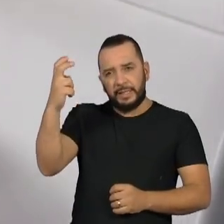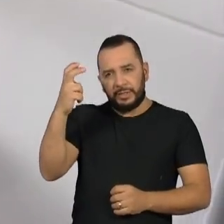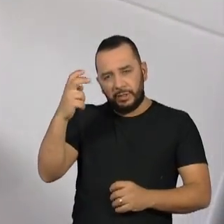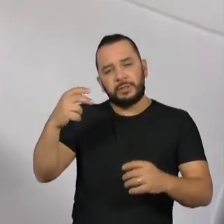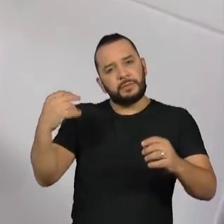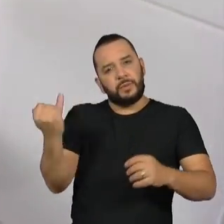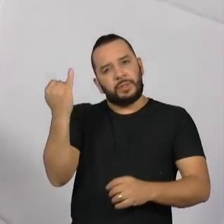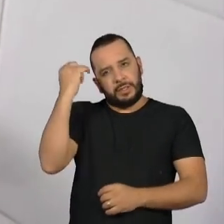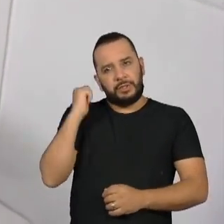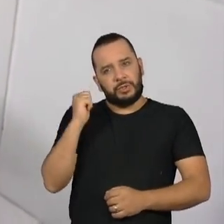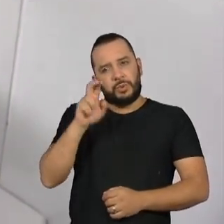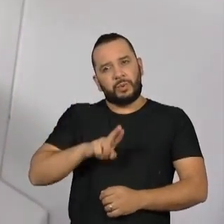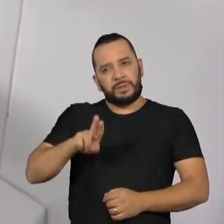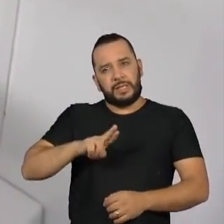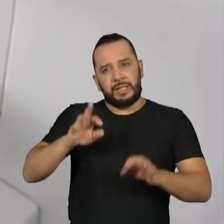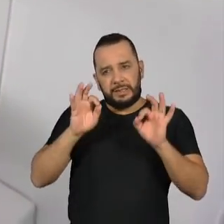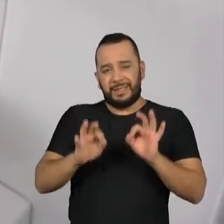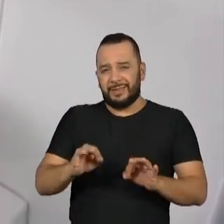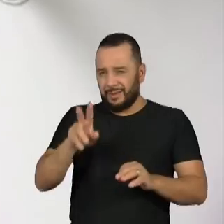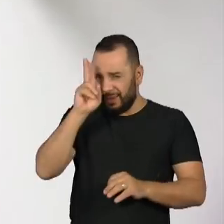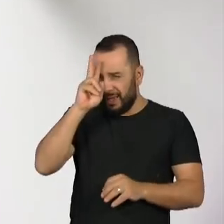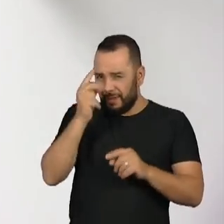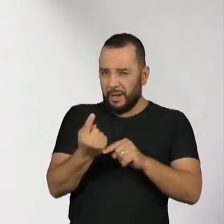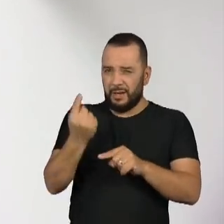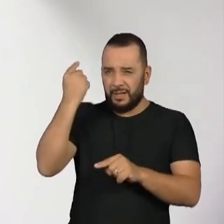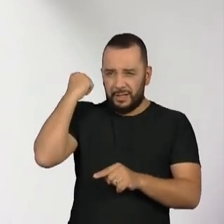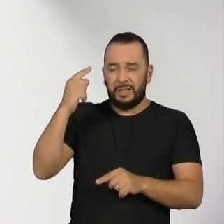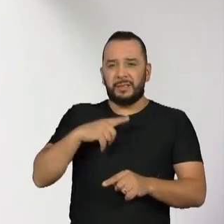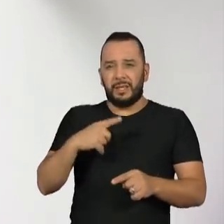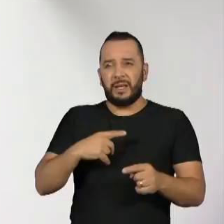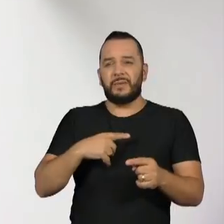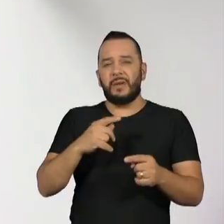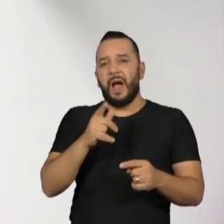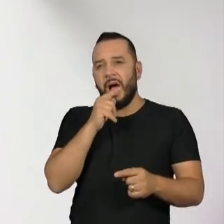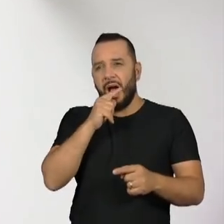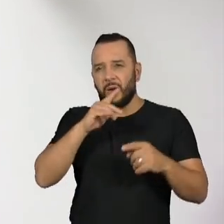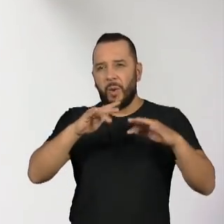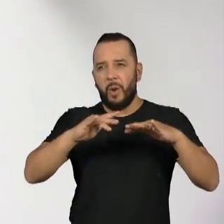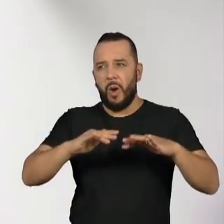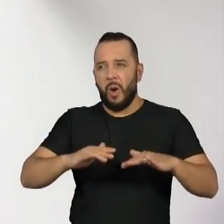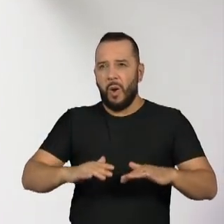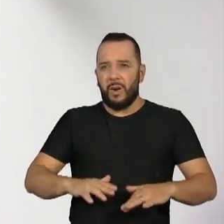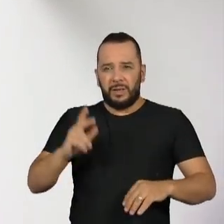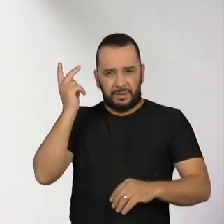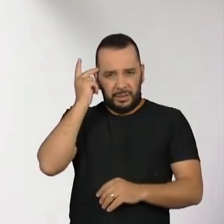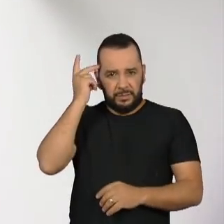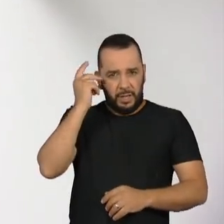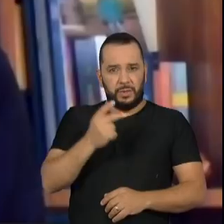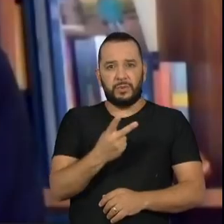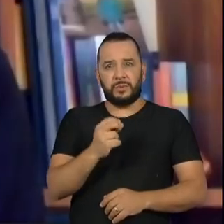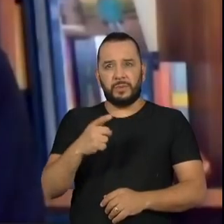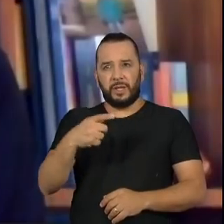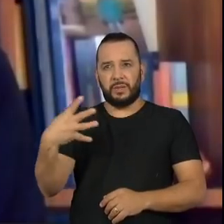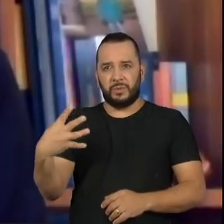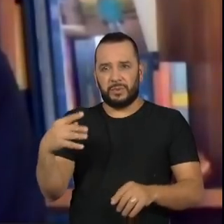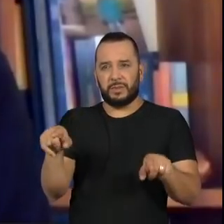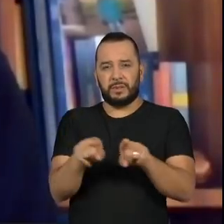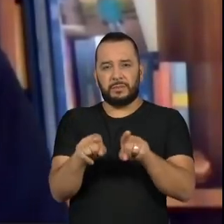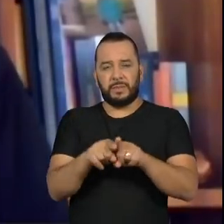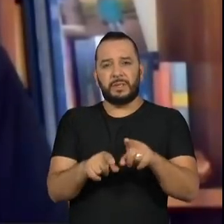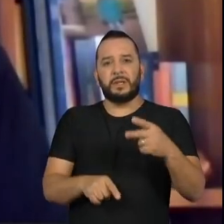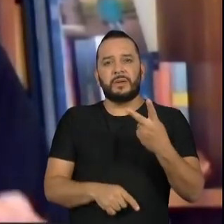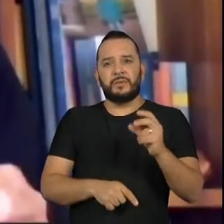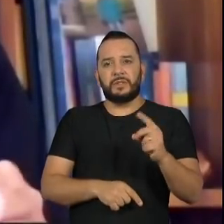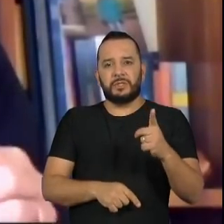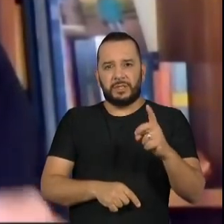importante que durante aquela seca fortíssima que aconteceu no estado de São Paulo durante os anos de 2014 e 2015,